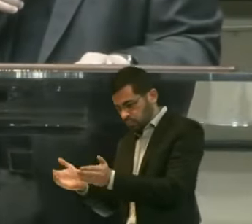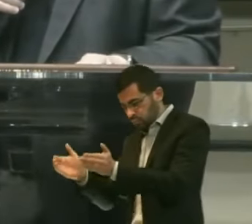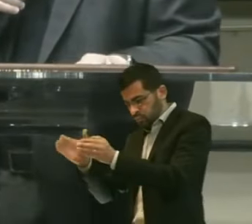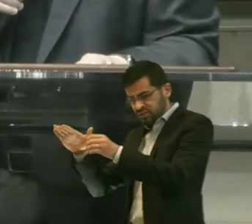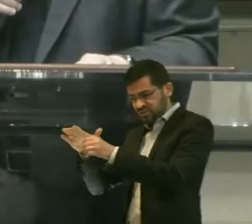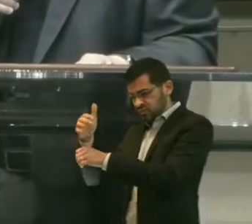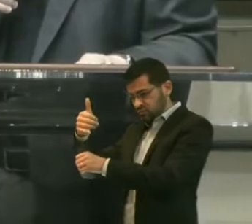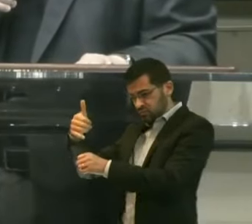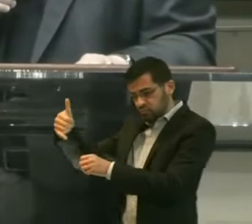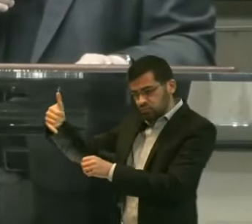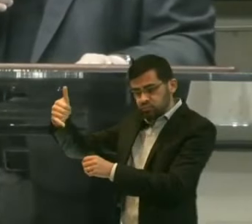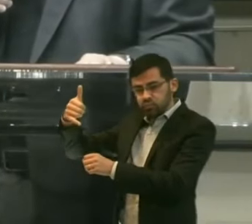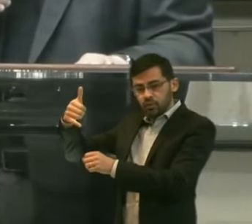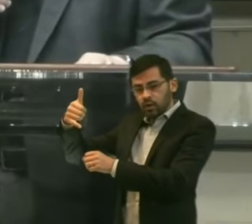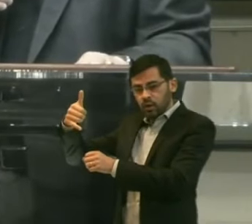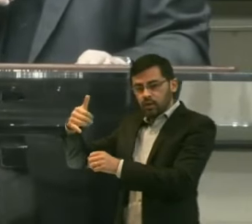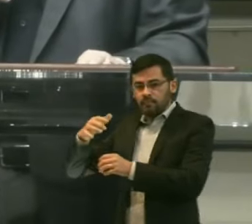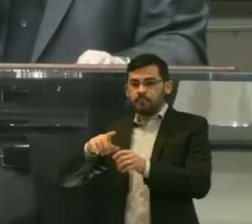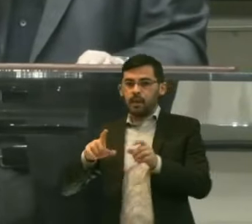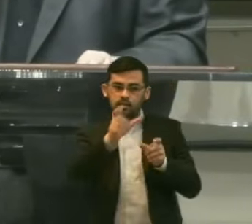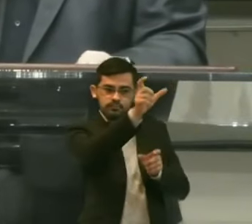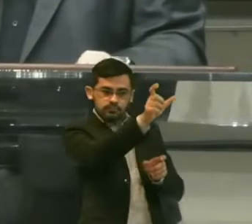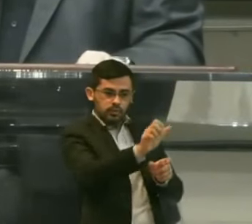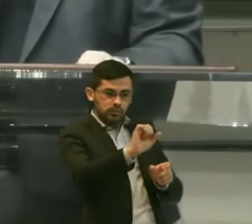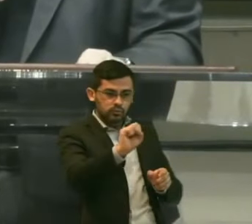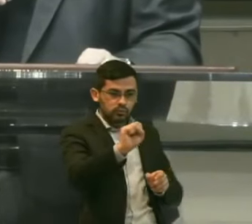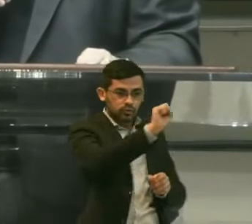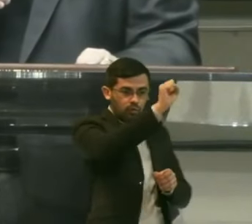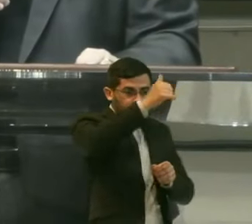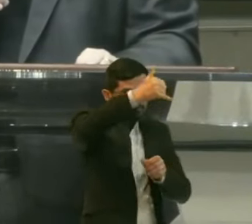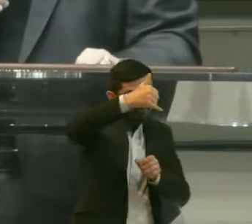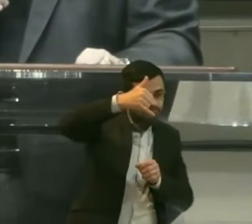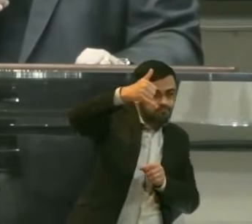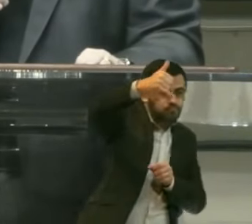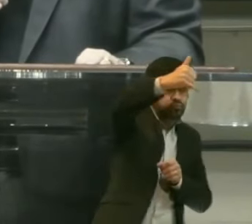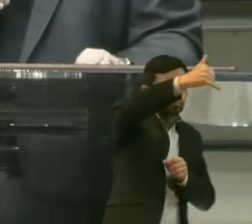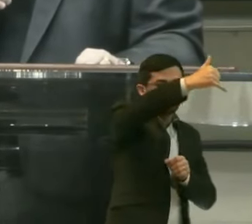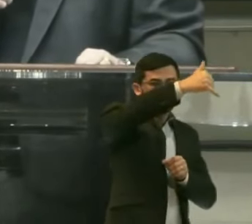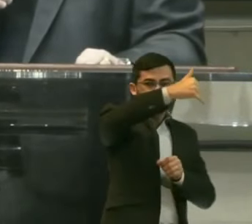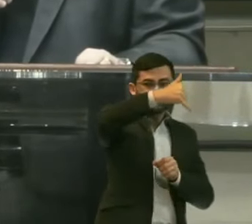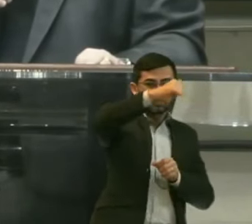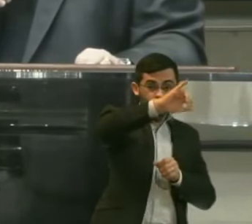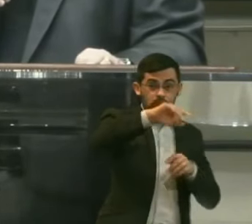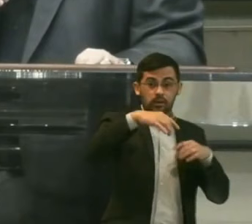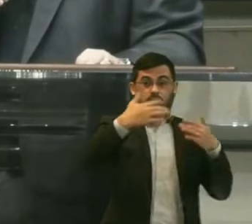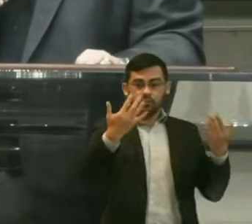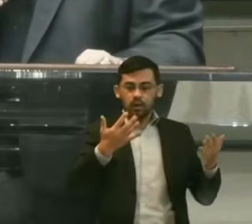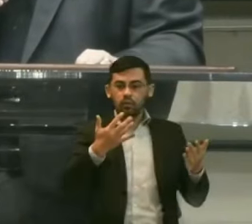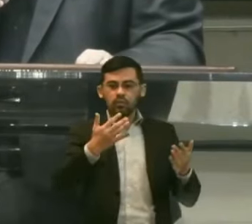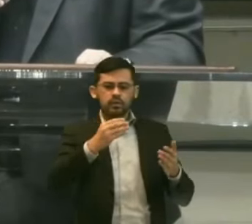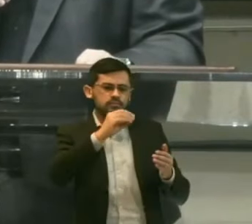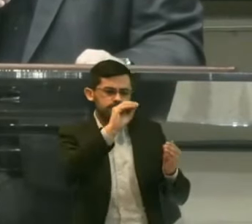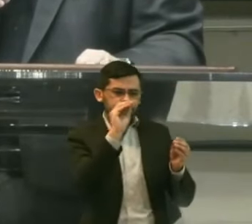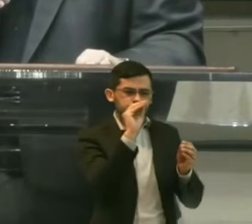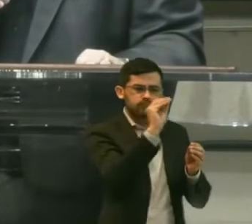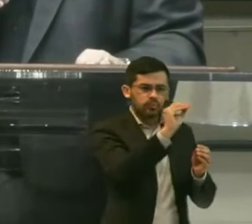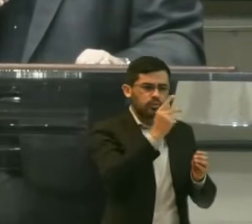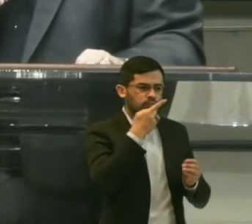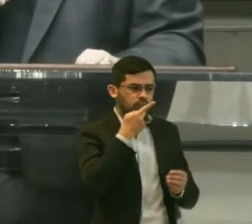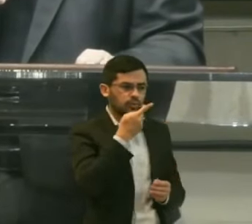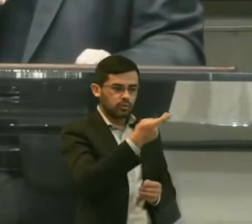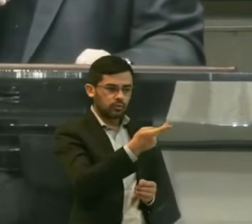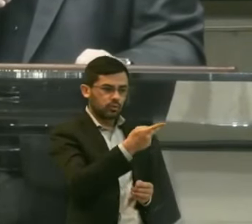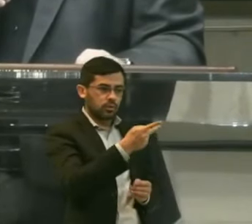azeite e o derramou sobre a cabeça de Saul E então ele o beijou e disse